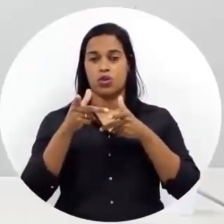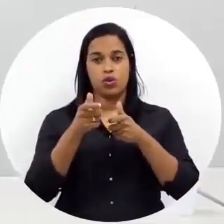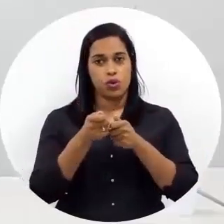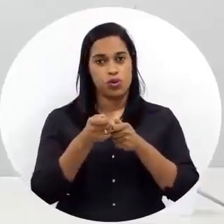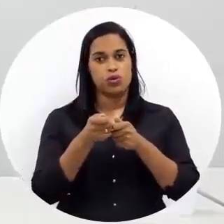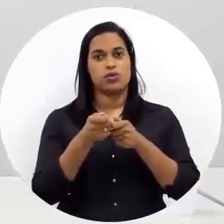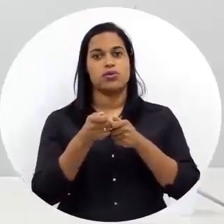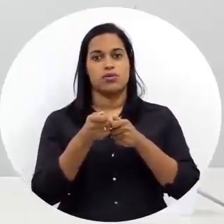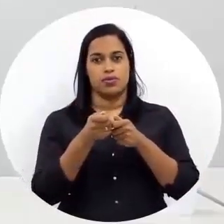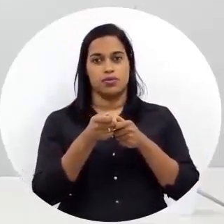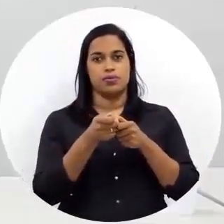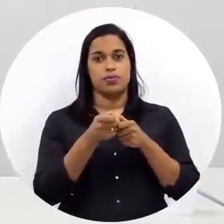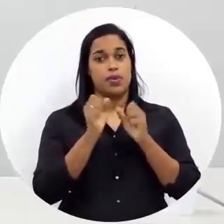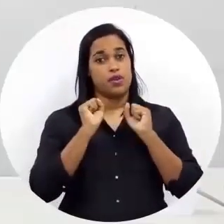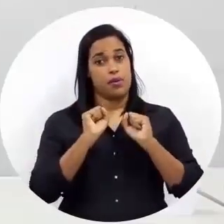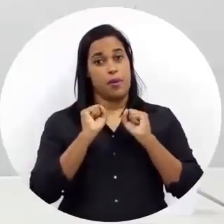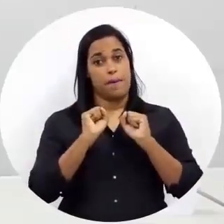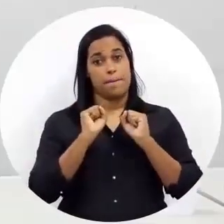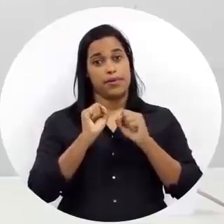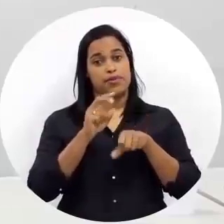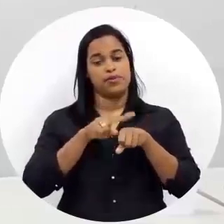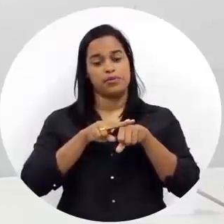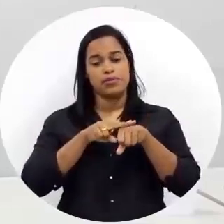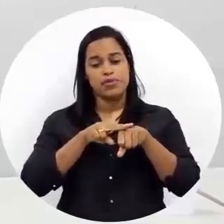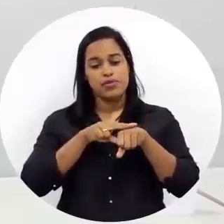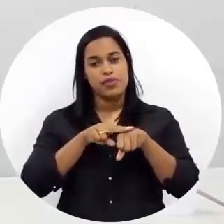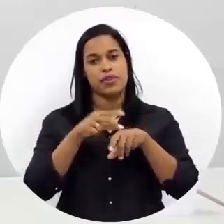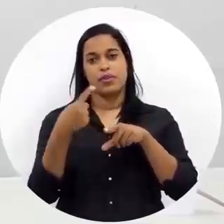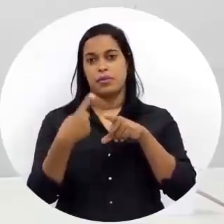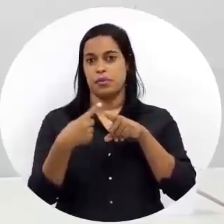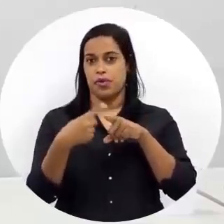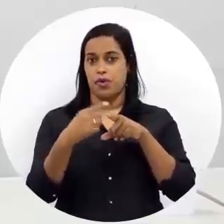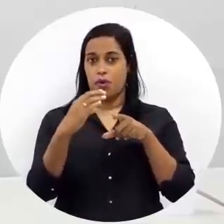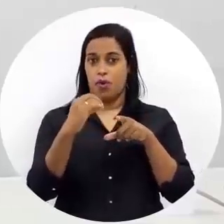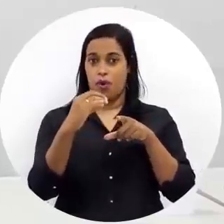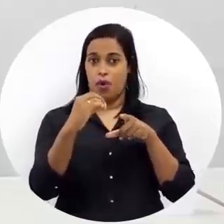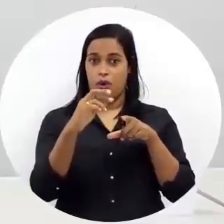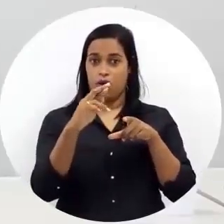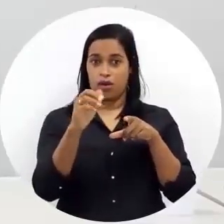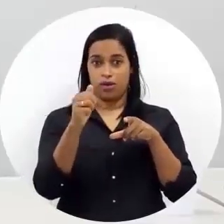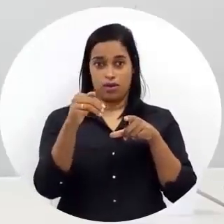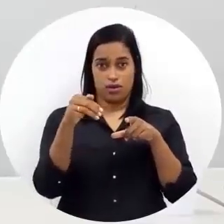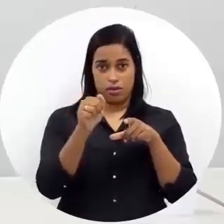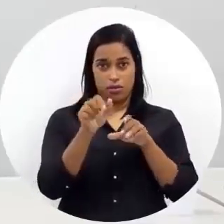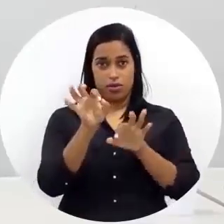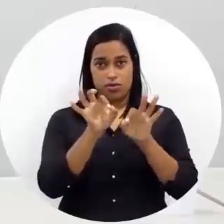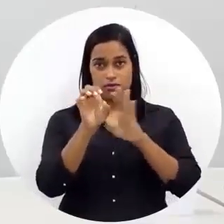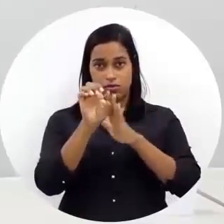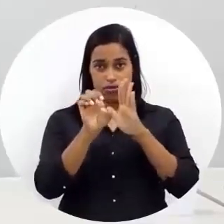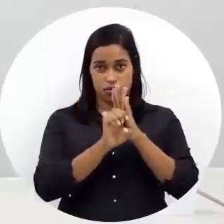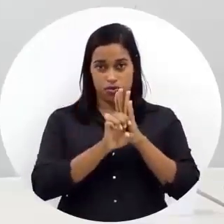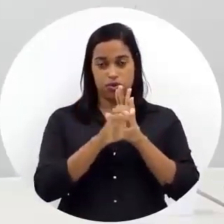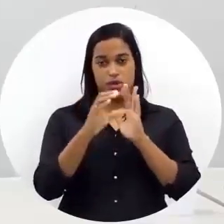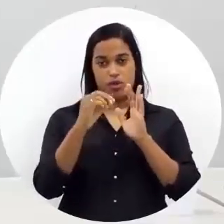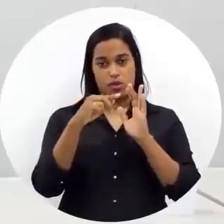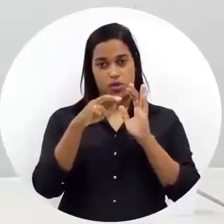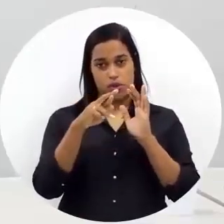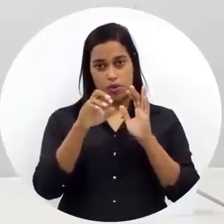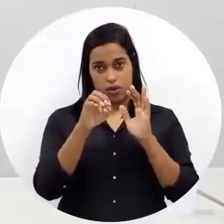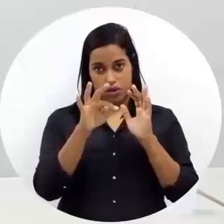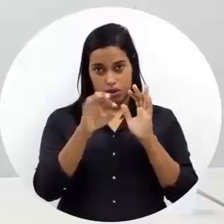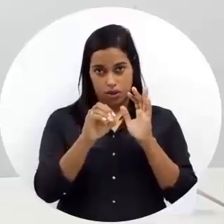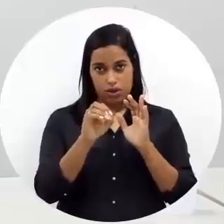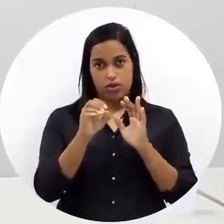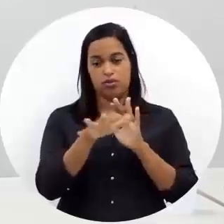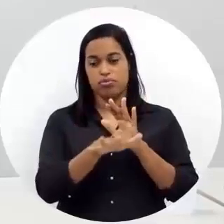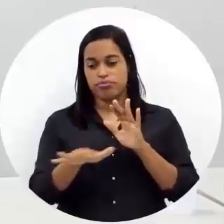entorno ele possa ficar mais verde, por quê? Porque o copograma é uma estrutura de concreto em que ele